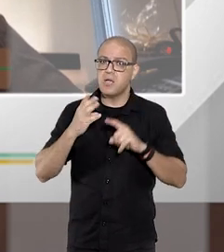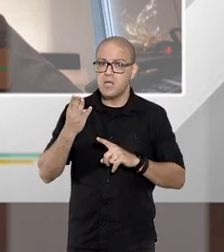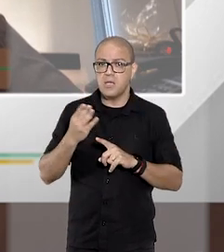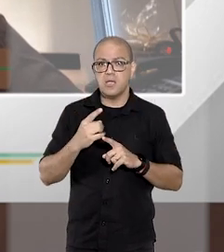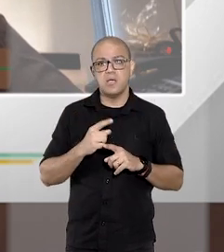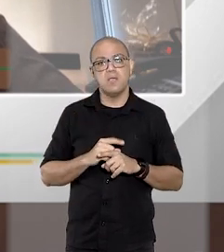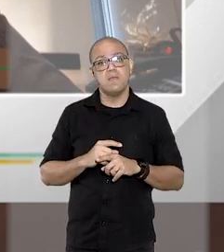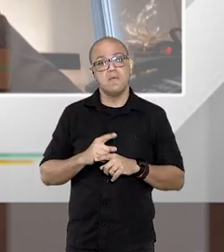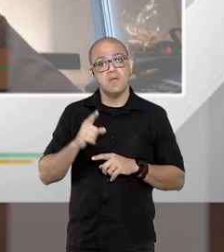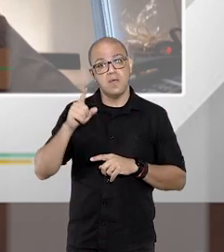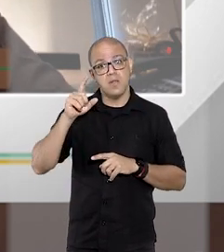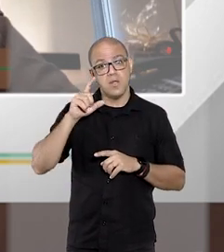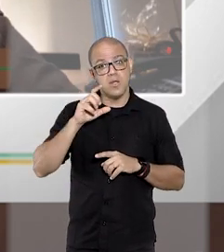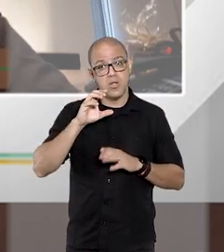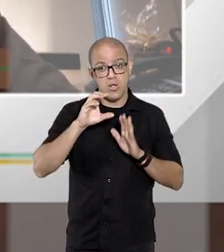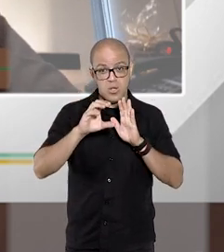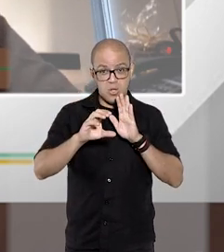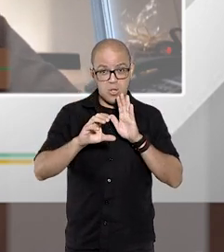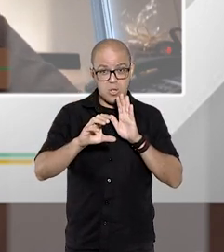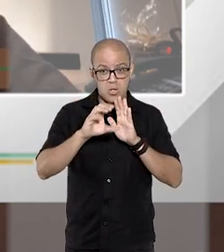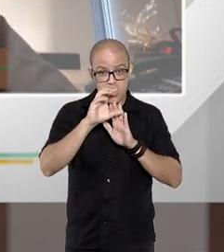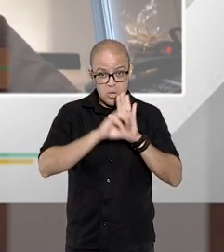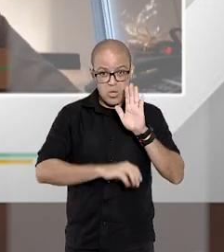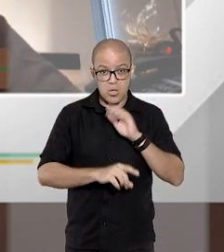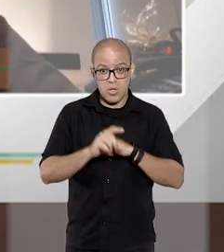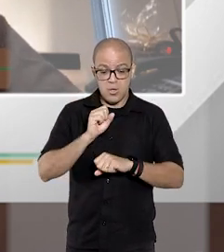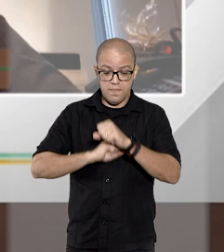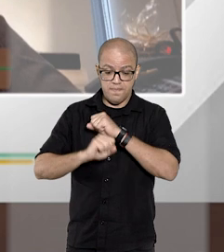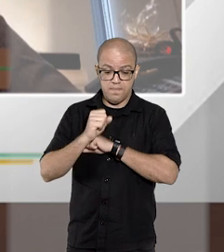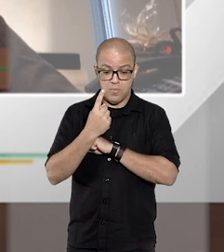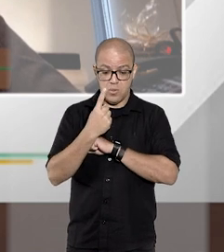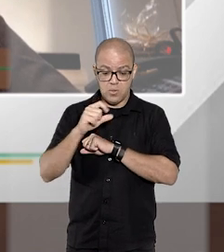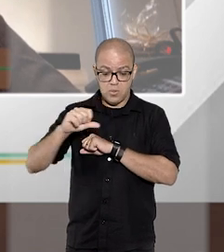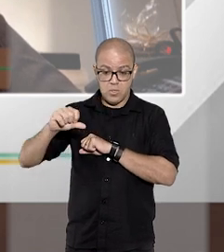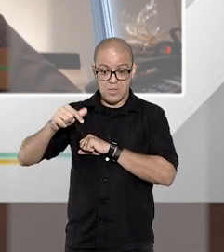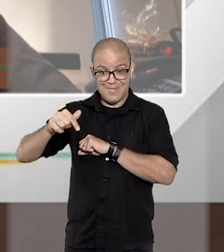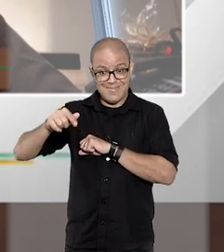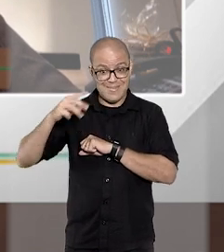posição que vinha do código de 1973